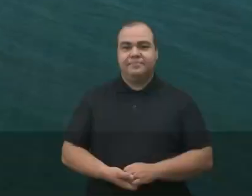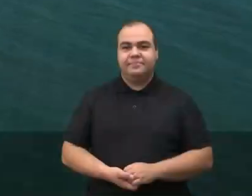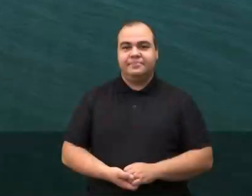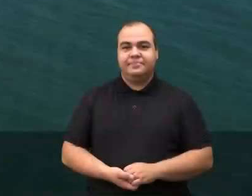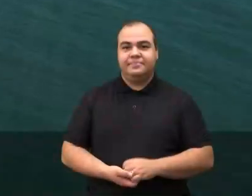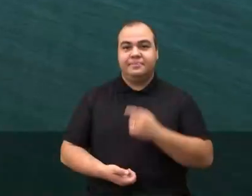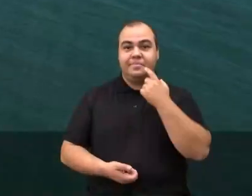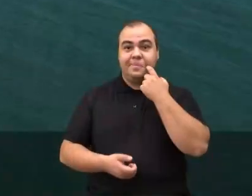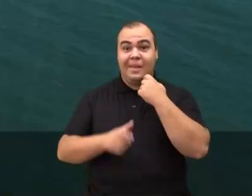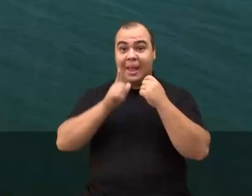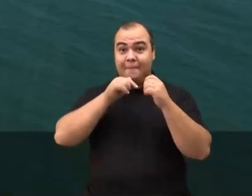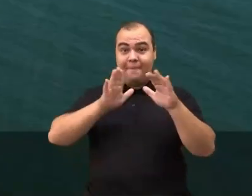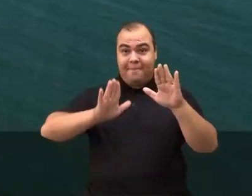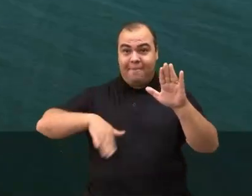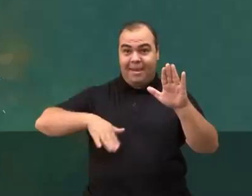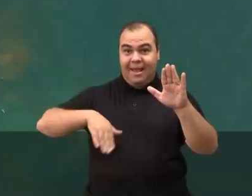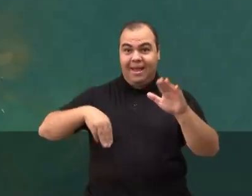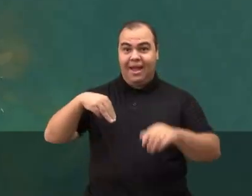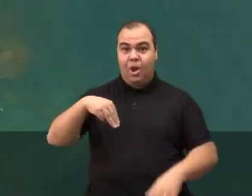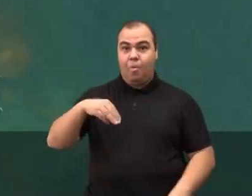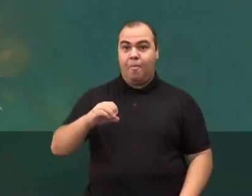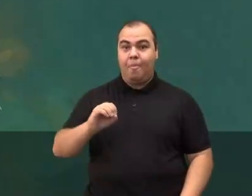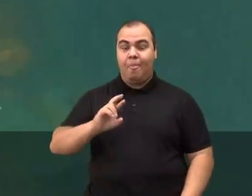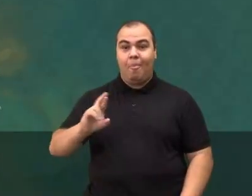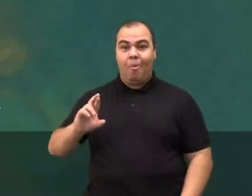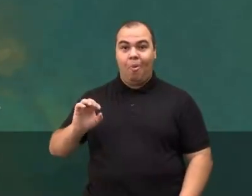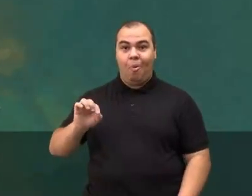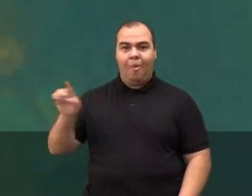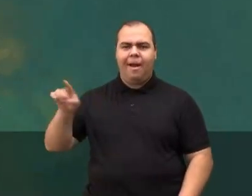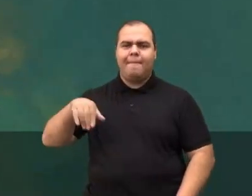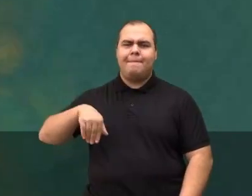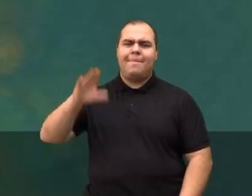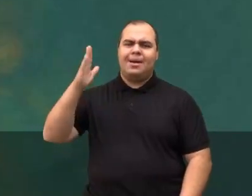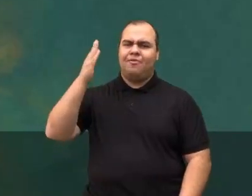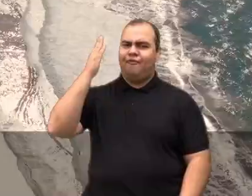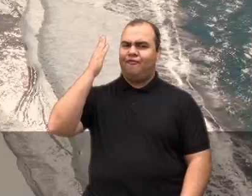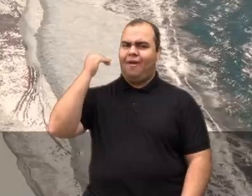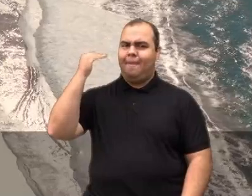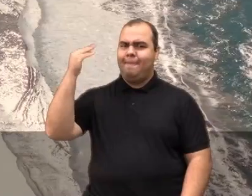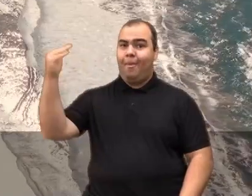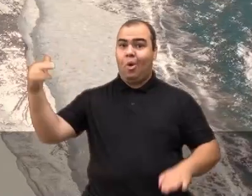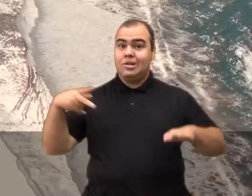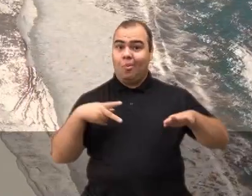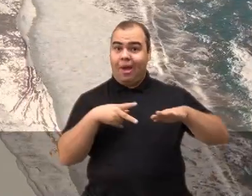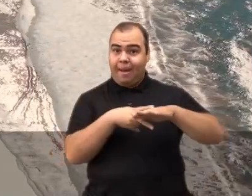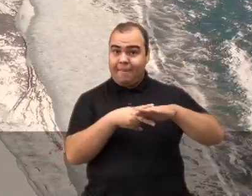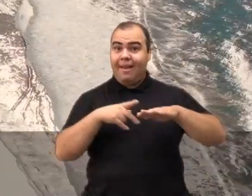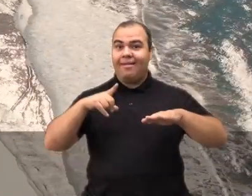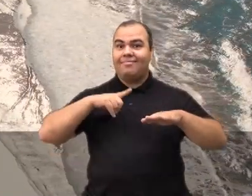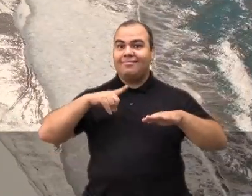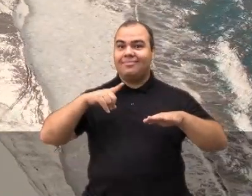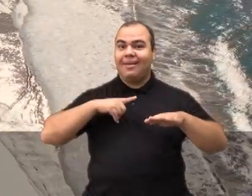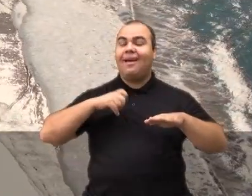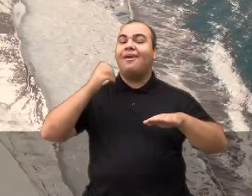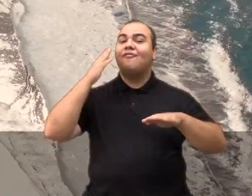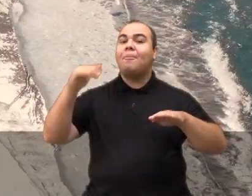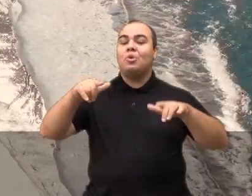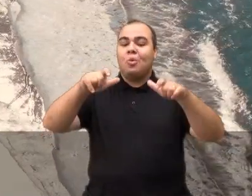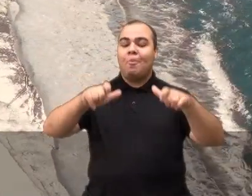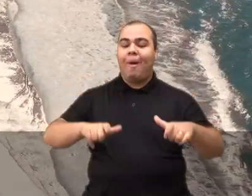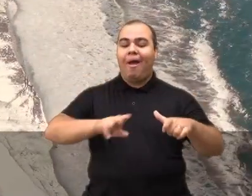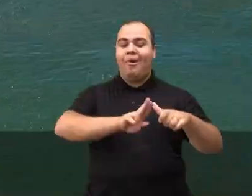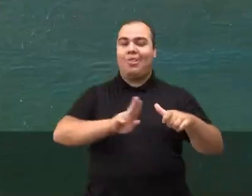A Praia do Morro é talvez a mais famosa de Guarapari e dá nome ao movimentado bairro da cidade.